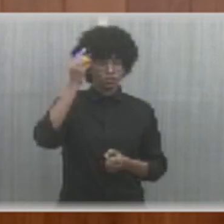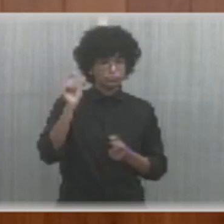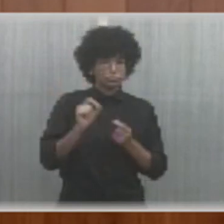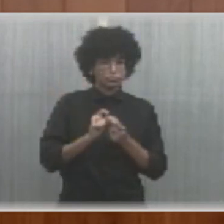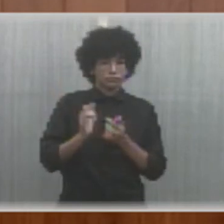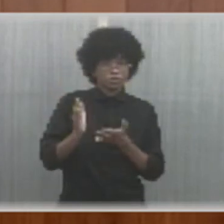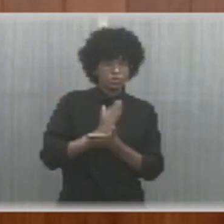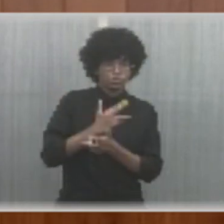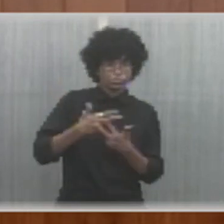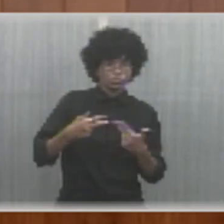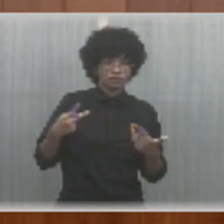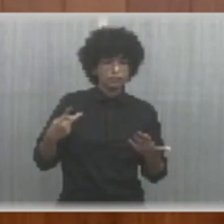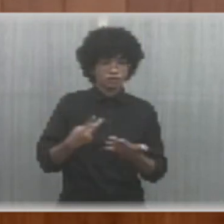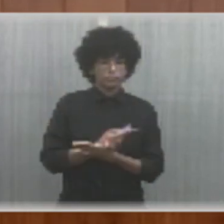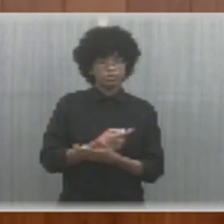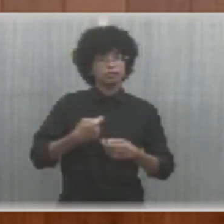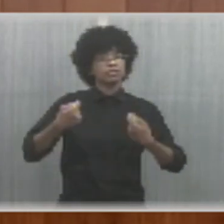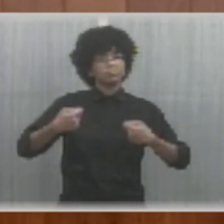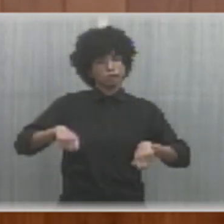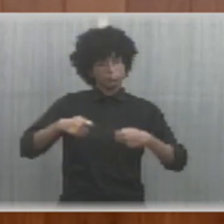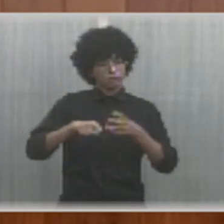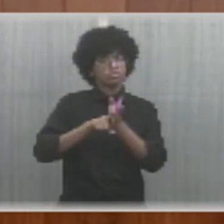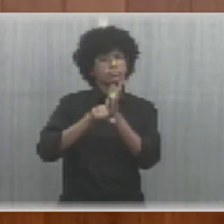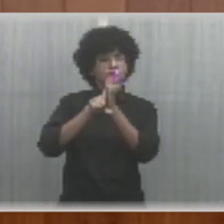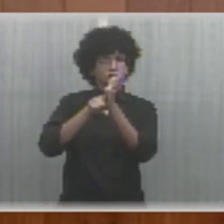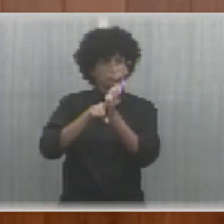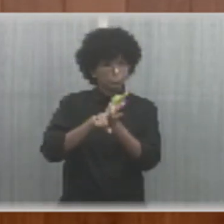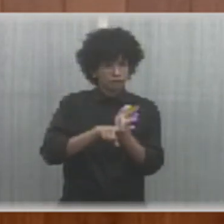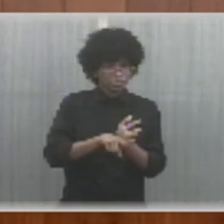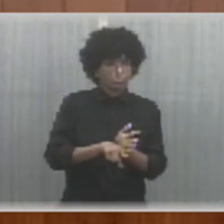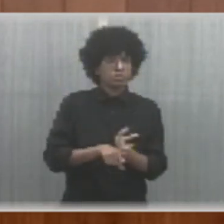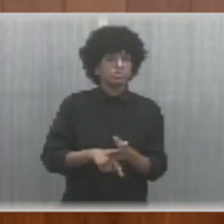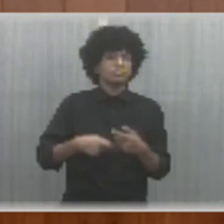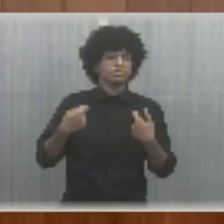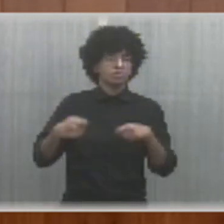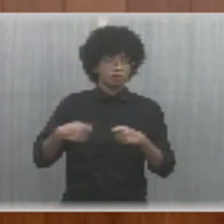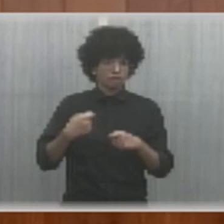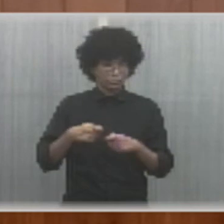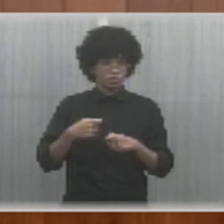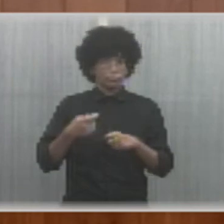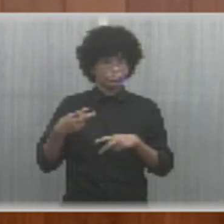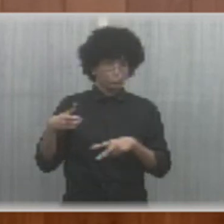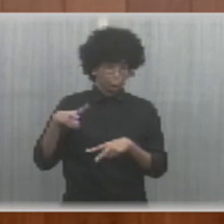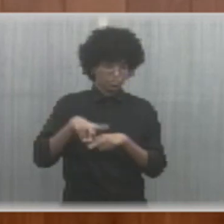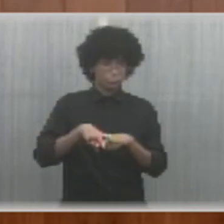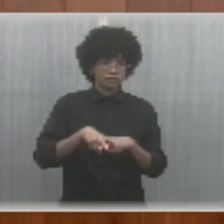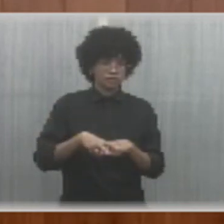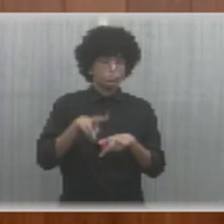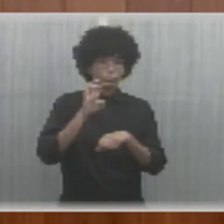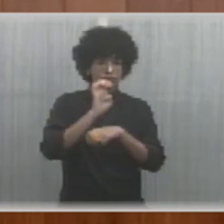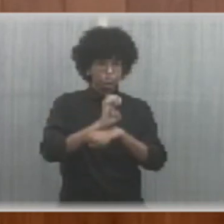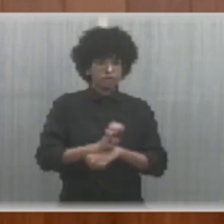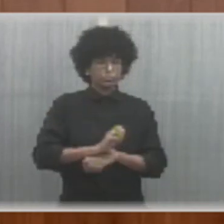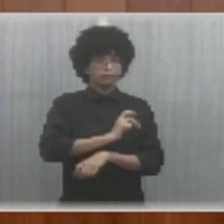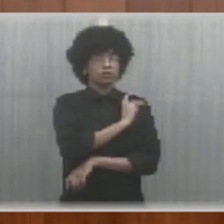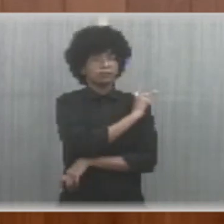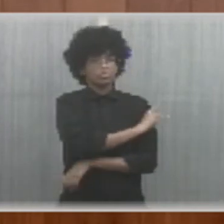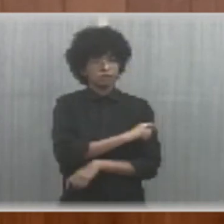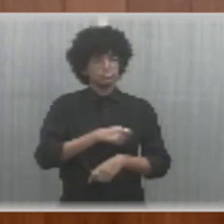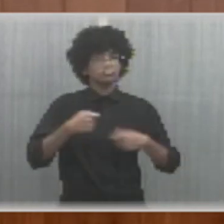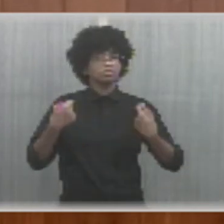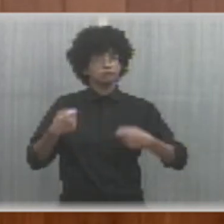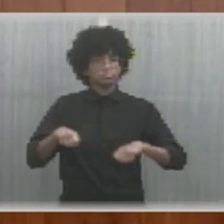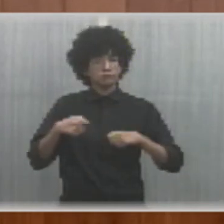ilícito, seja investigado, seja punido e que o Estado do Piauí seja